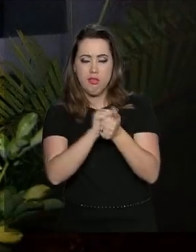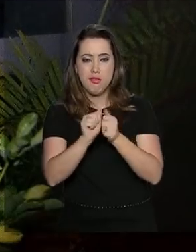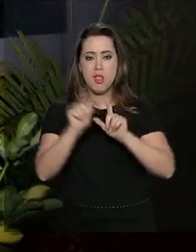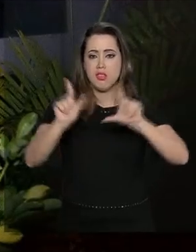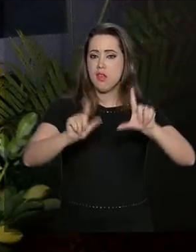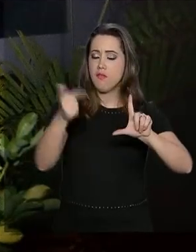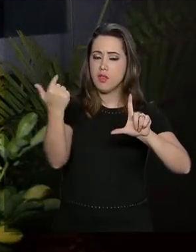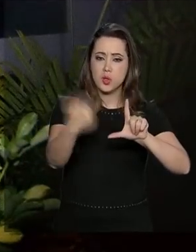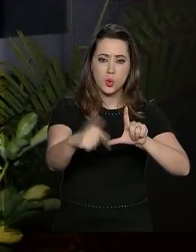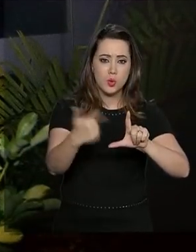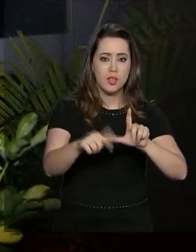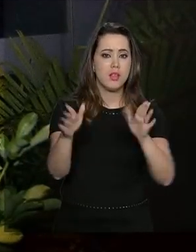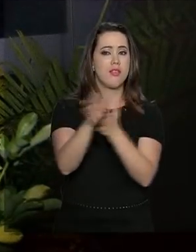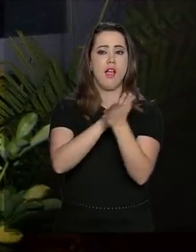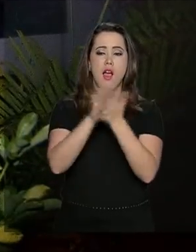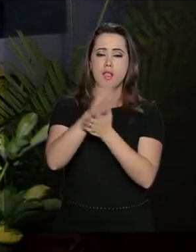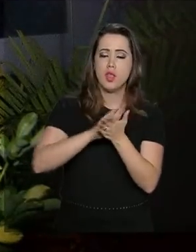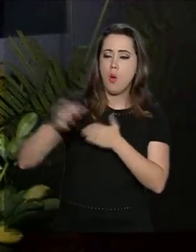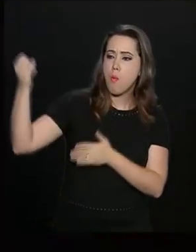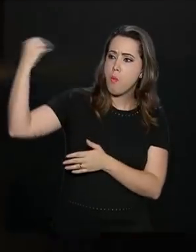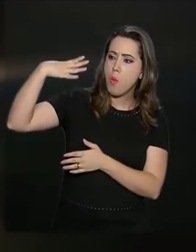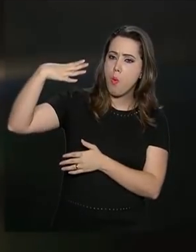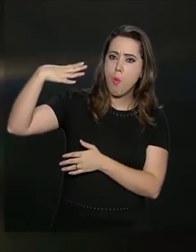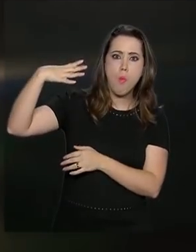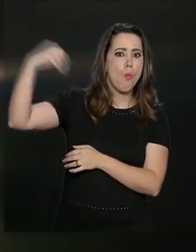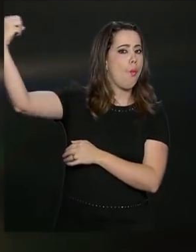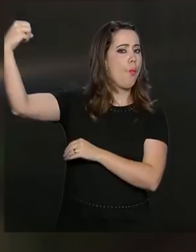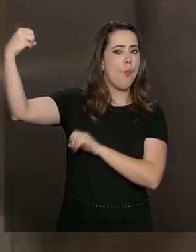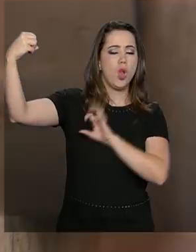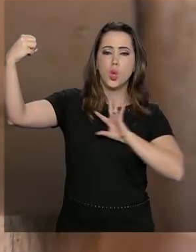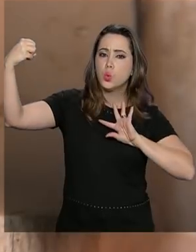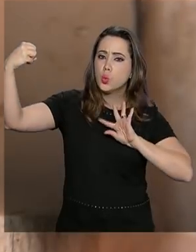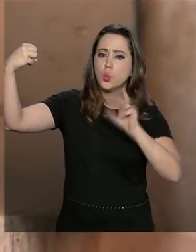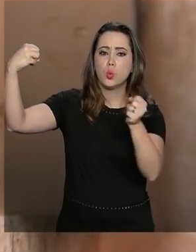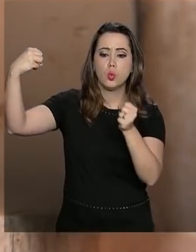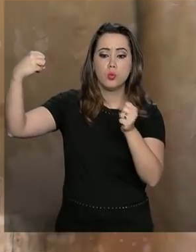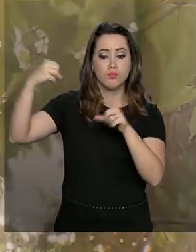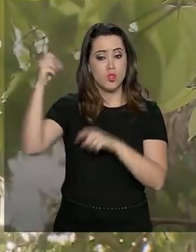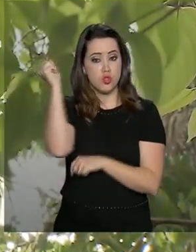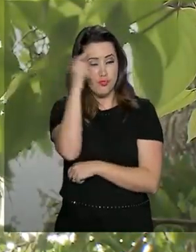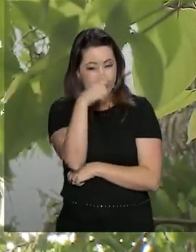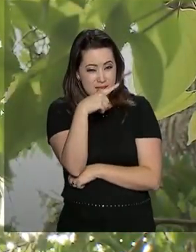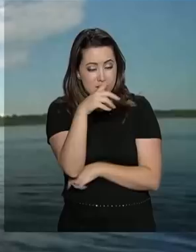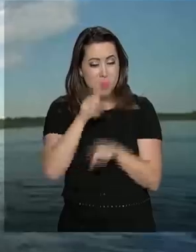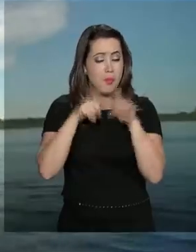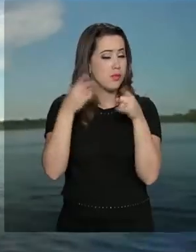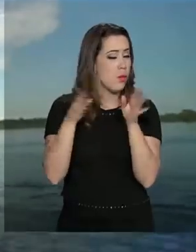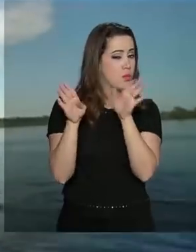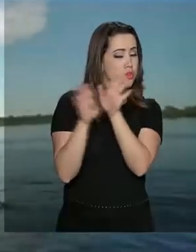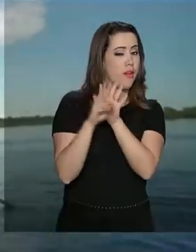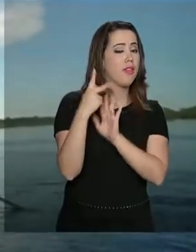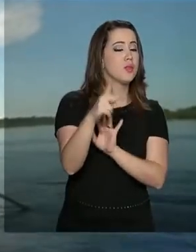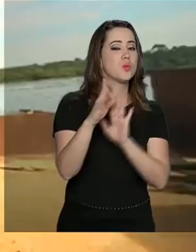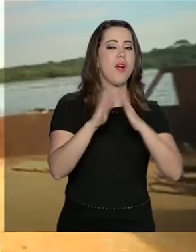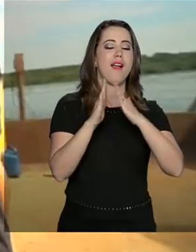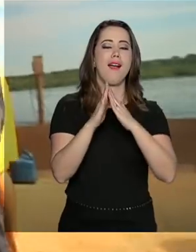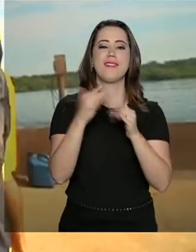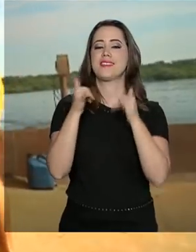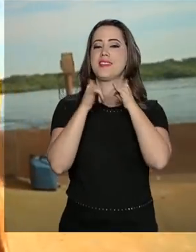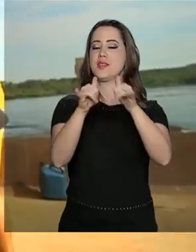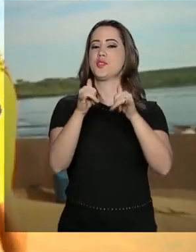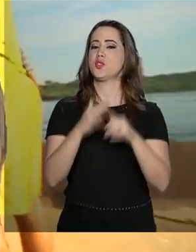Com nenhuma lâmpada ligada? Difícil, né? Mas para que a energia chegue na sua casa sem problemas, é preciso que a empresa